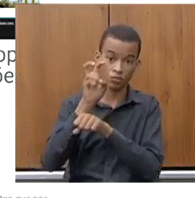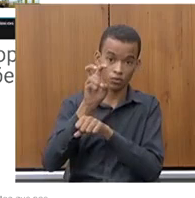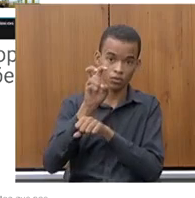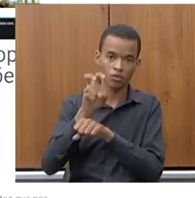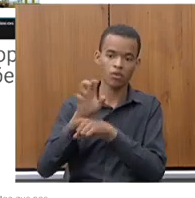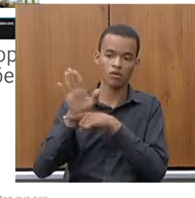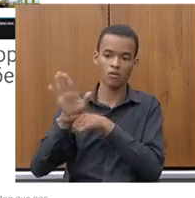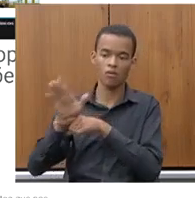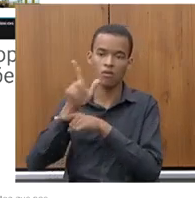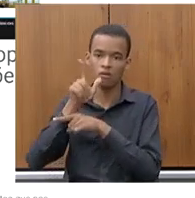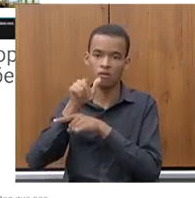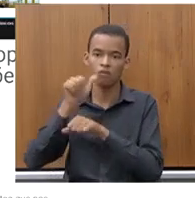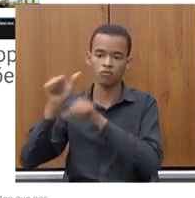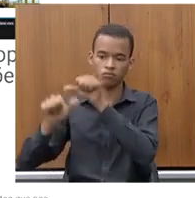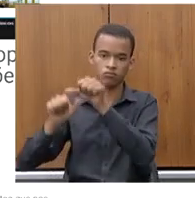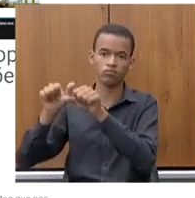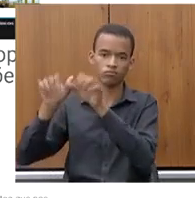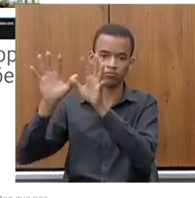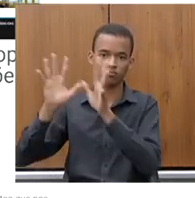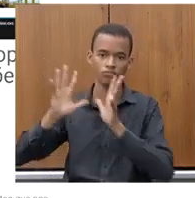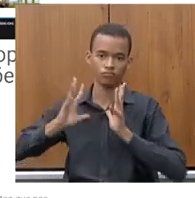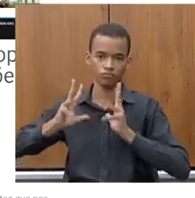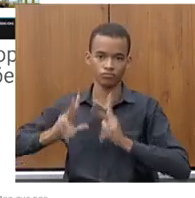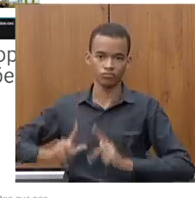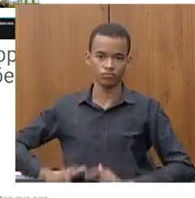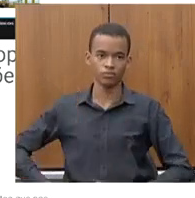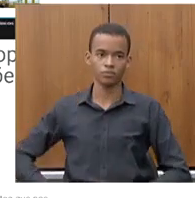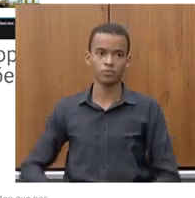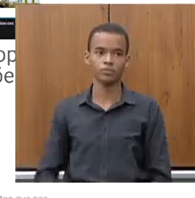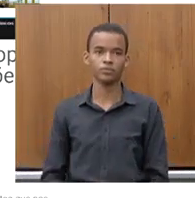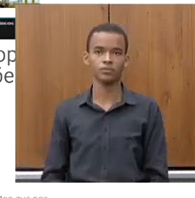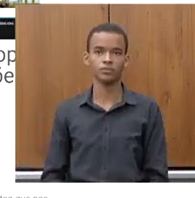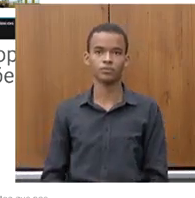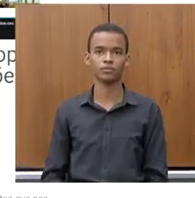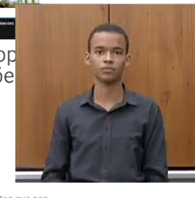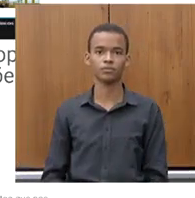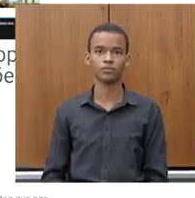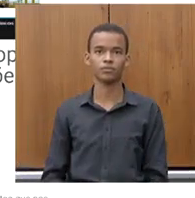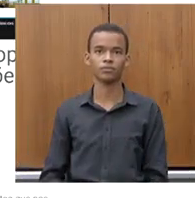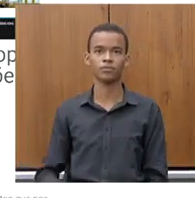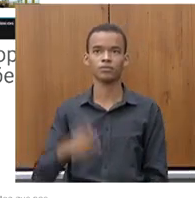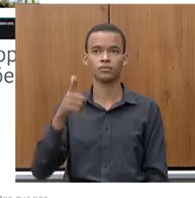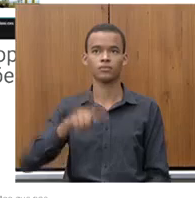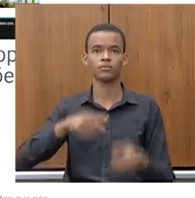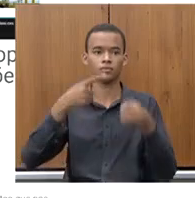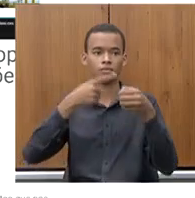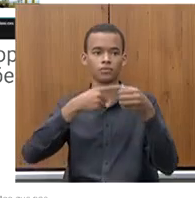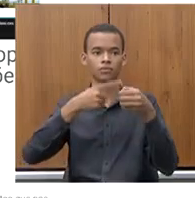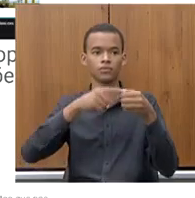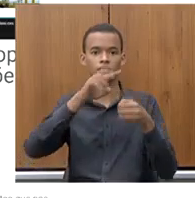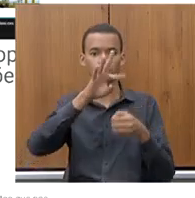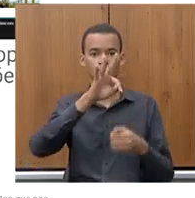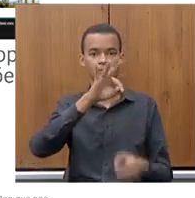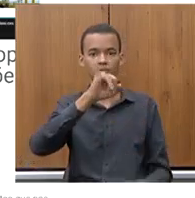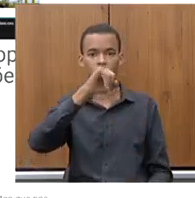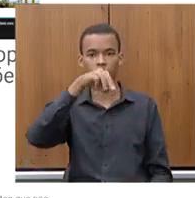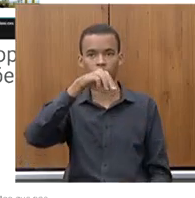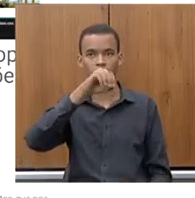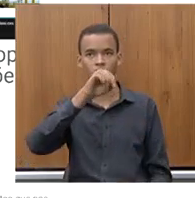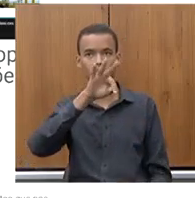milhões de reais. Em Timóteo a primeira etapa da ampliação do sistema de abastecimento de água